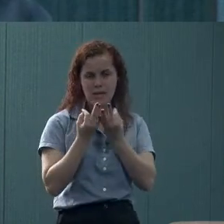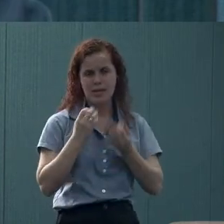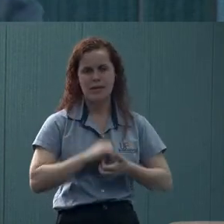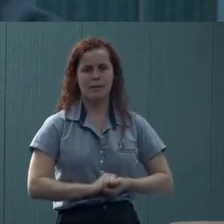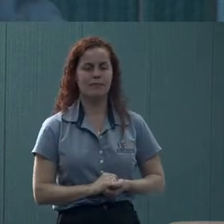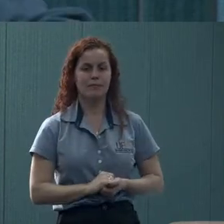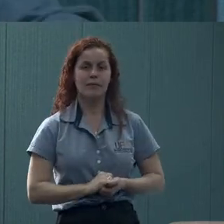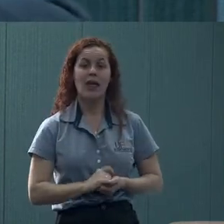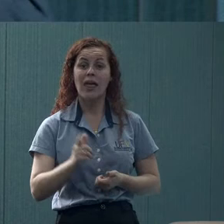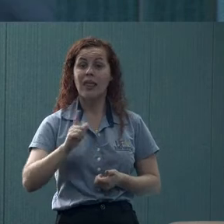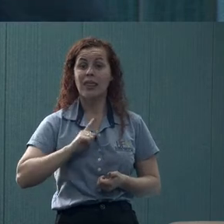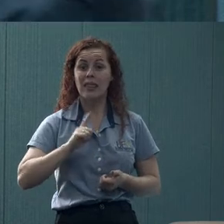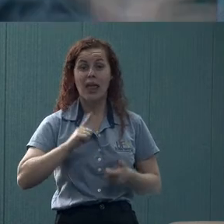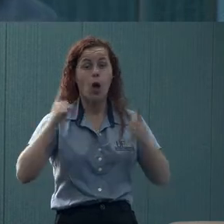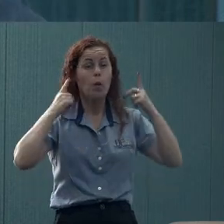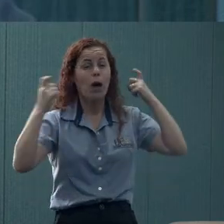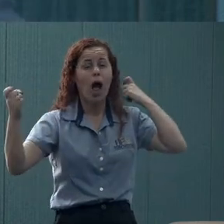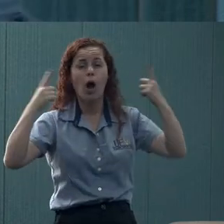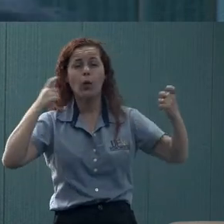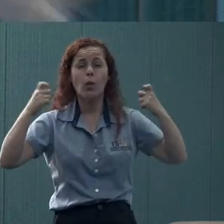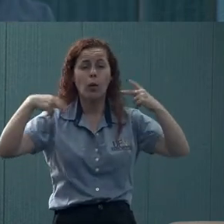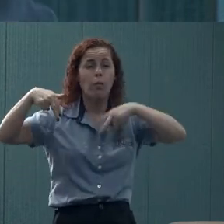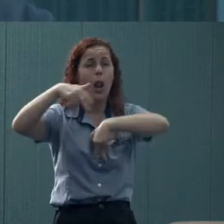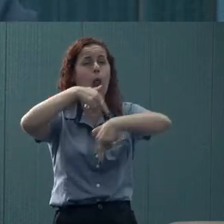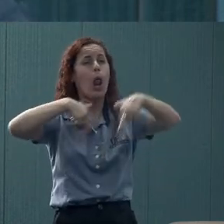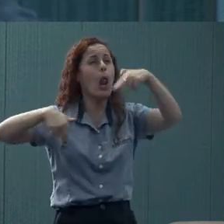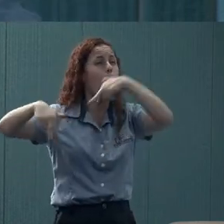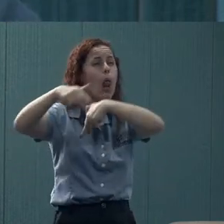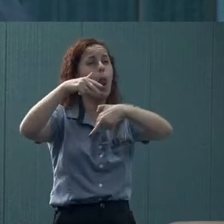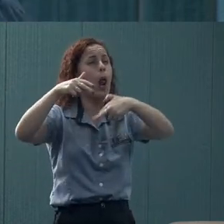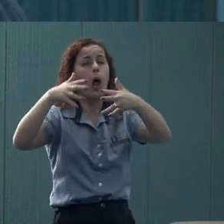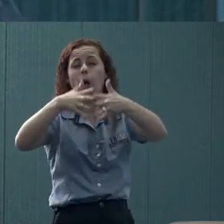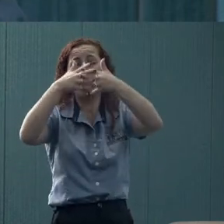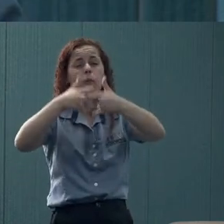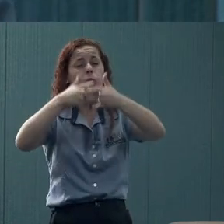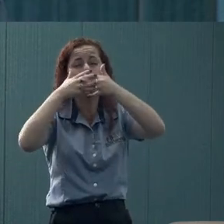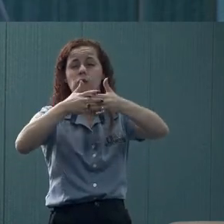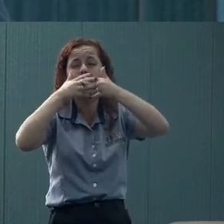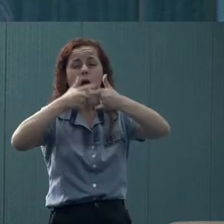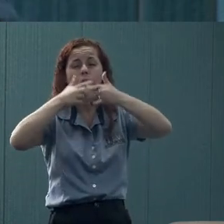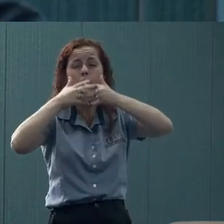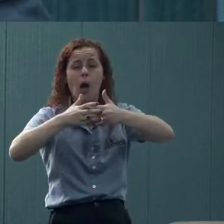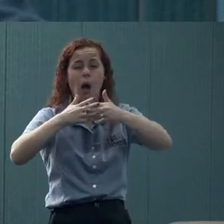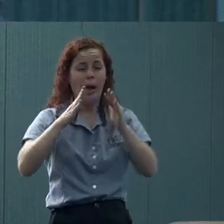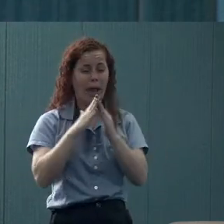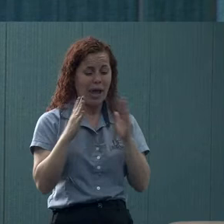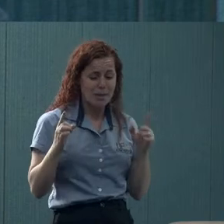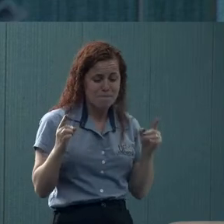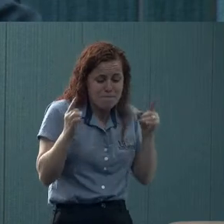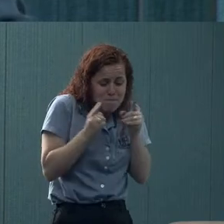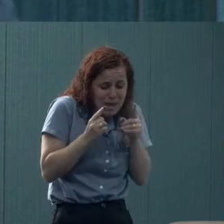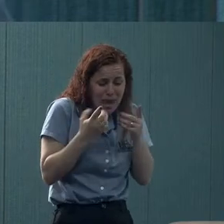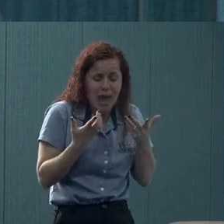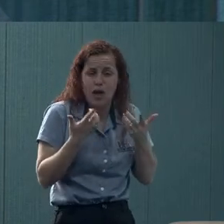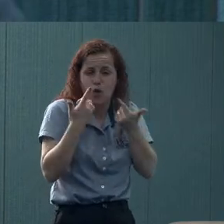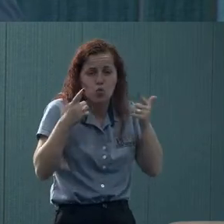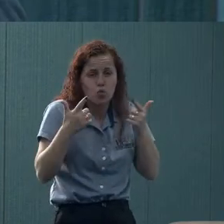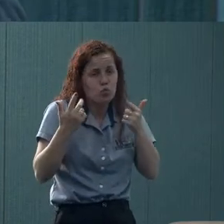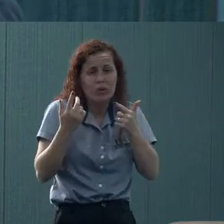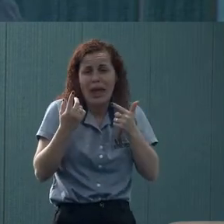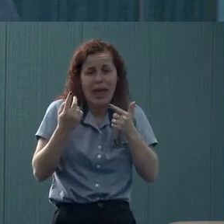às vezes com aquele barulho acontecendo dentro de casa, aquela confusão, às vezes casas muito pequenas, sem muita